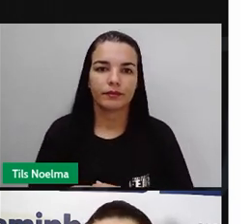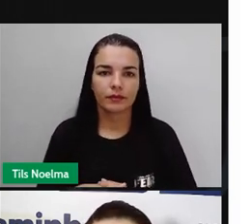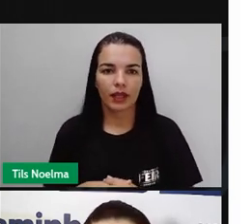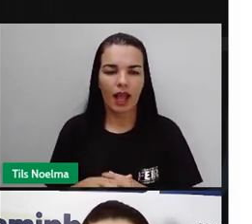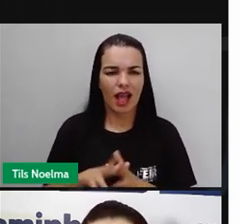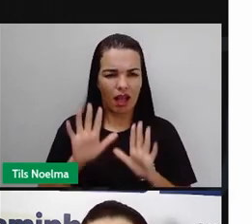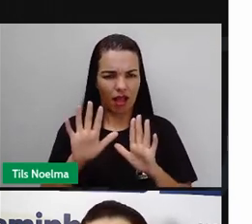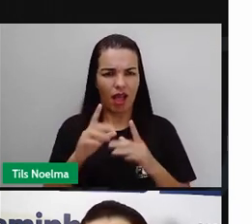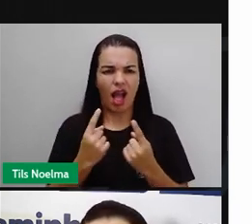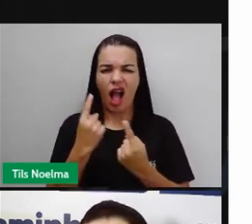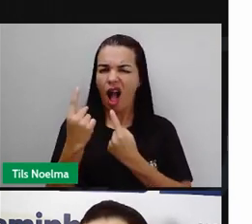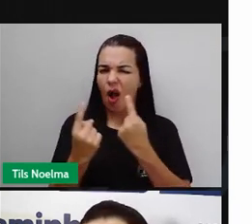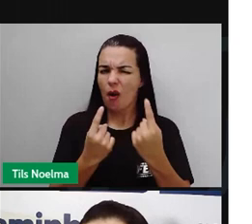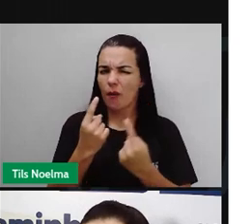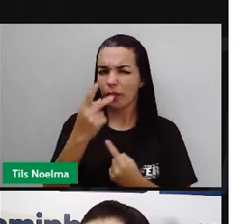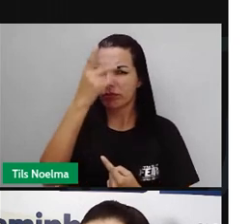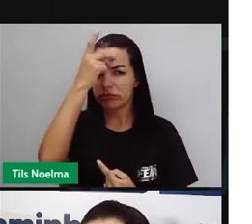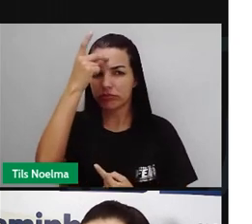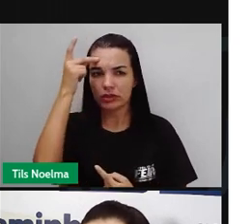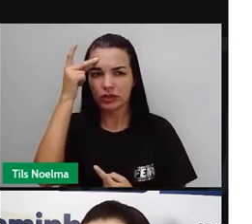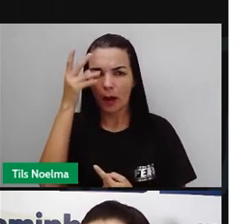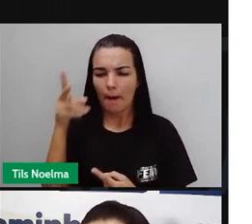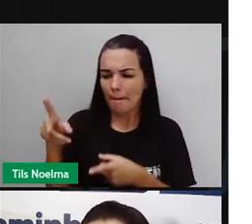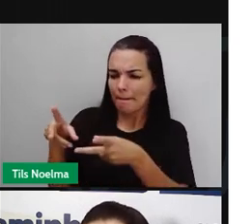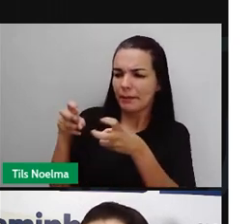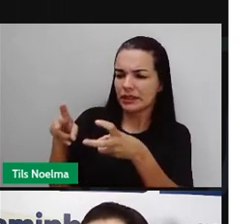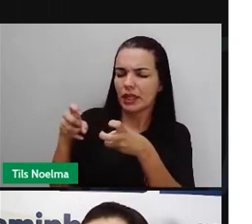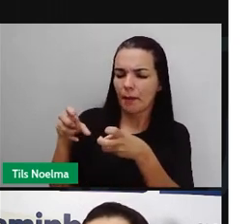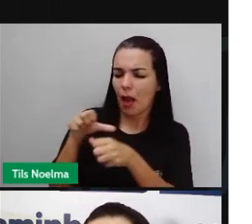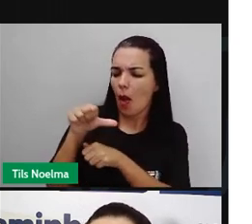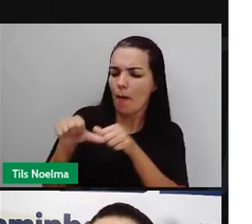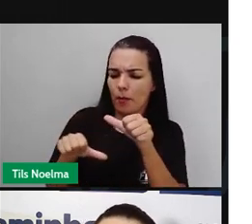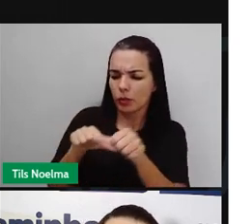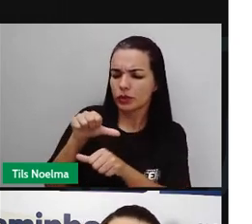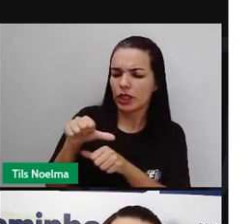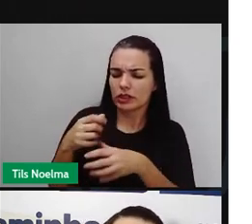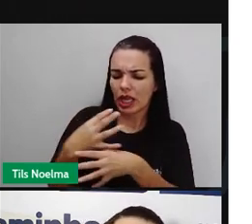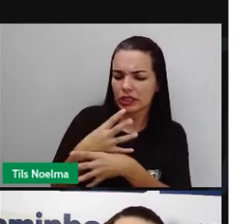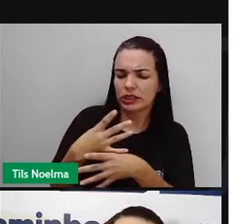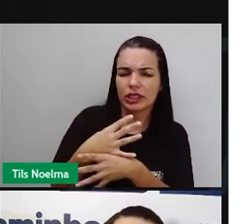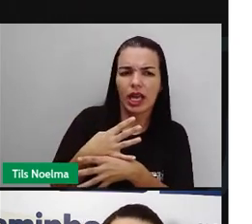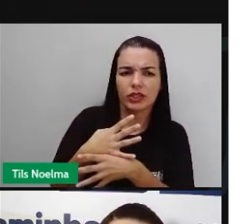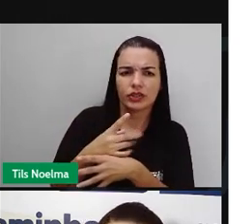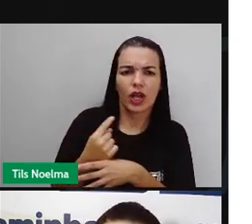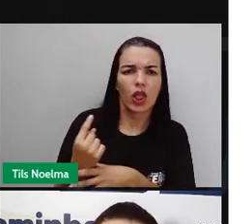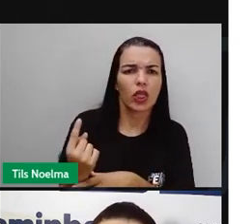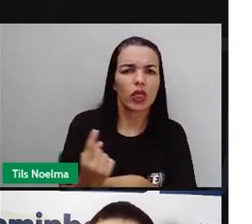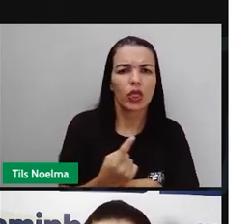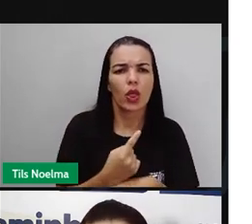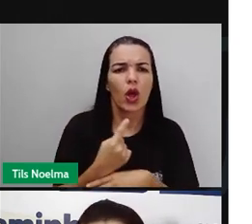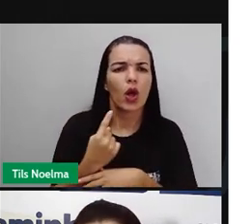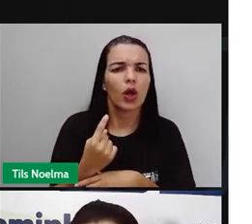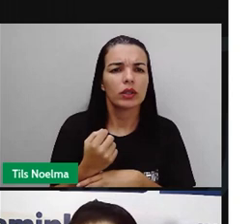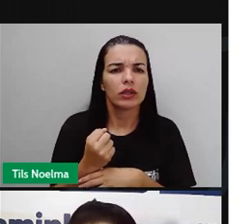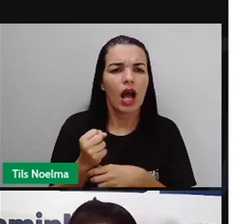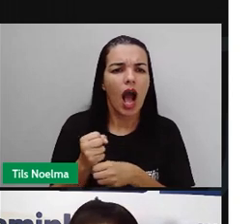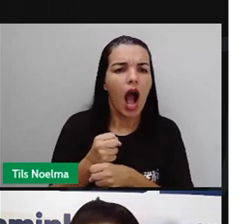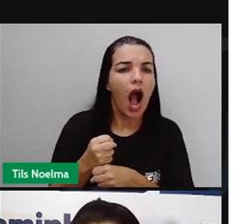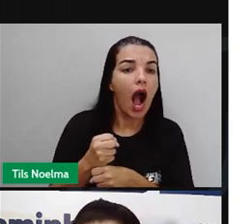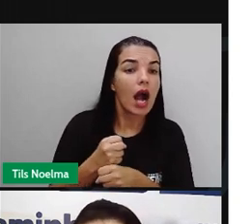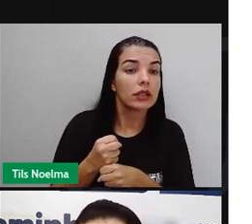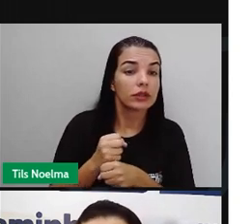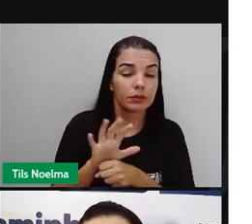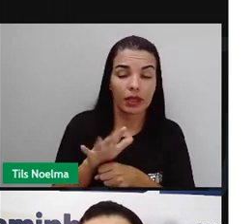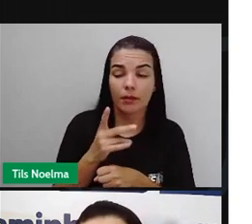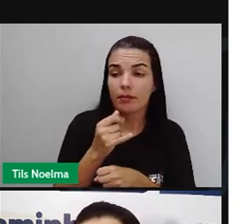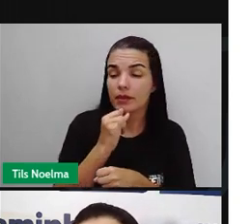Alguém percebeu mudanças em nossas cidades nos últimos anos? Que mudança nas nossas cidades, no caso, a